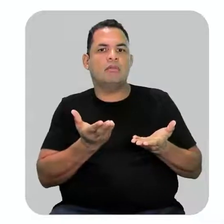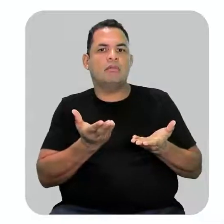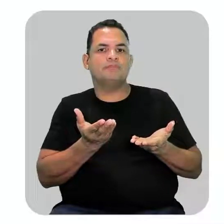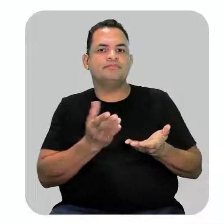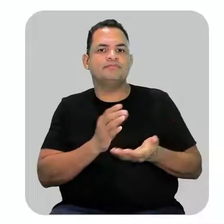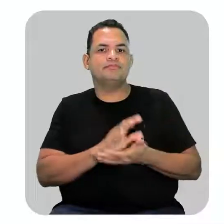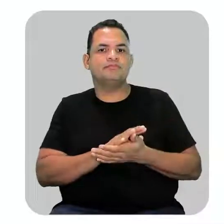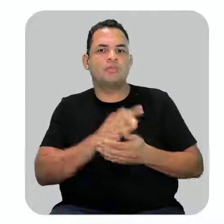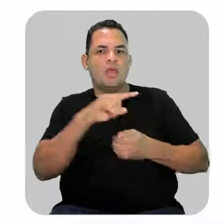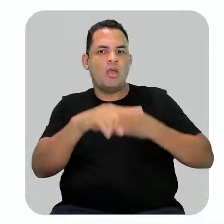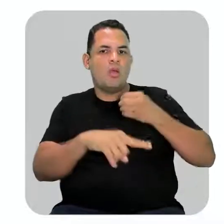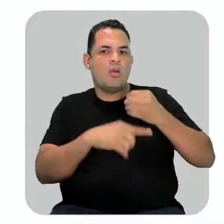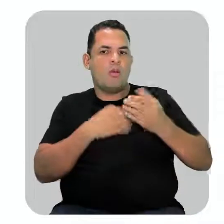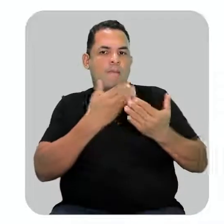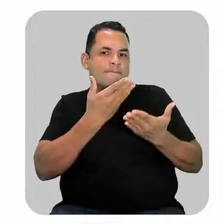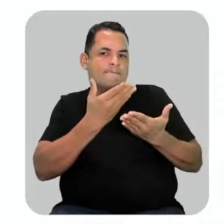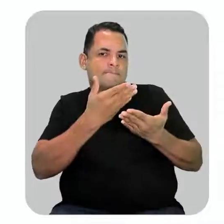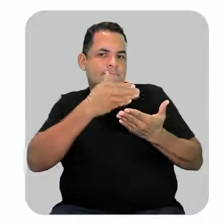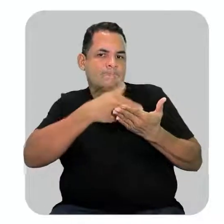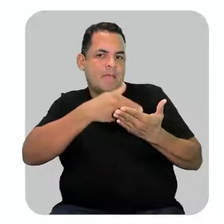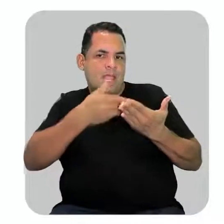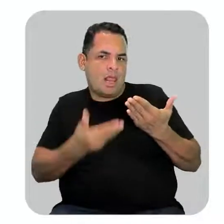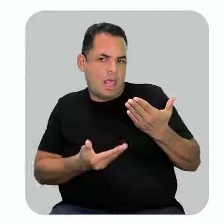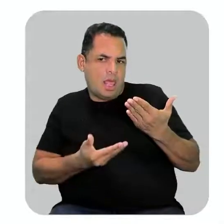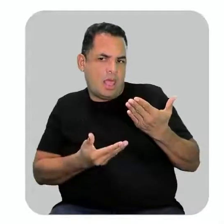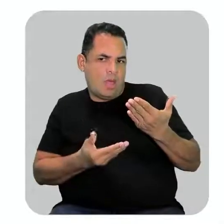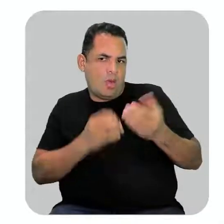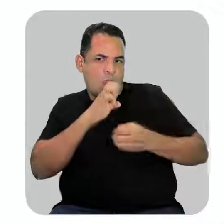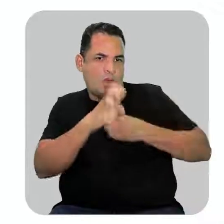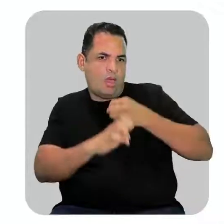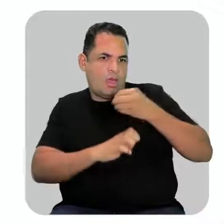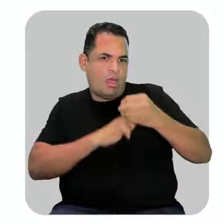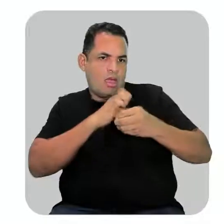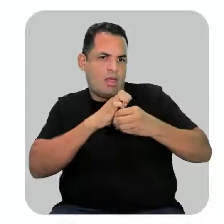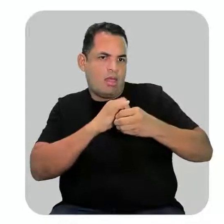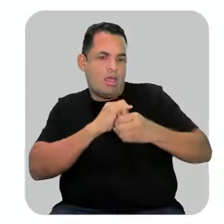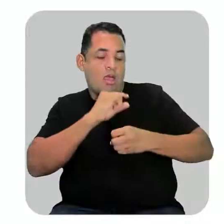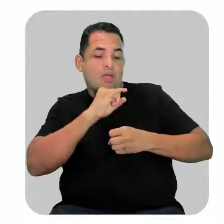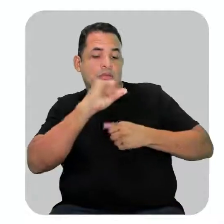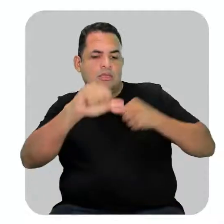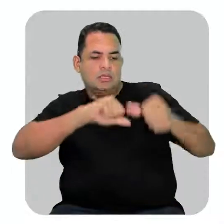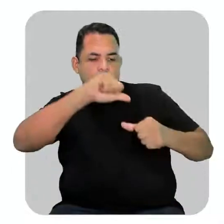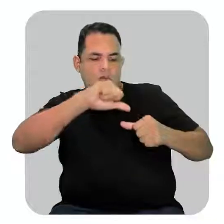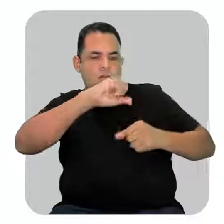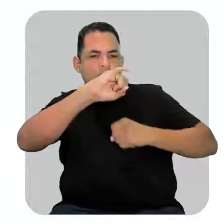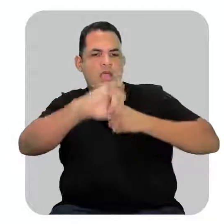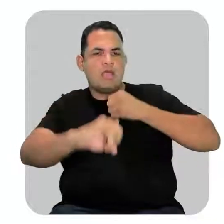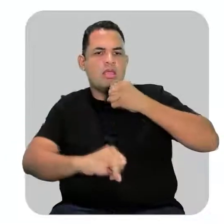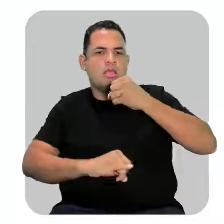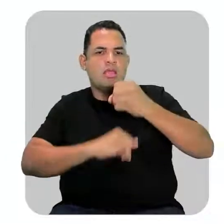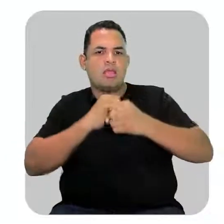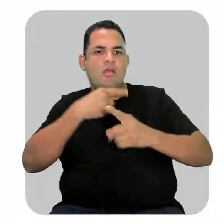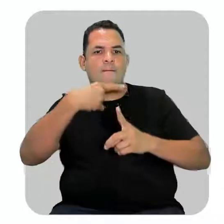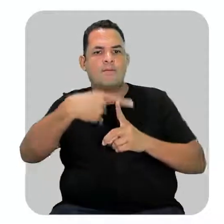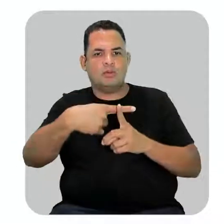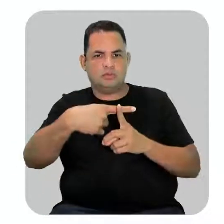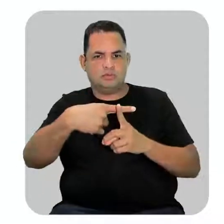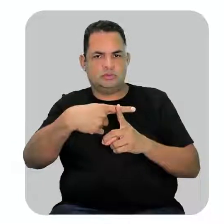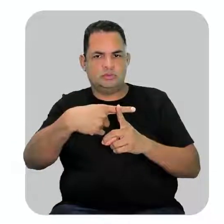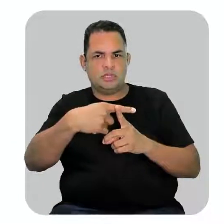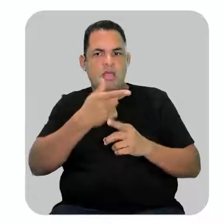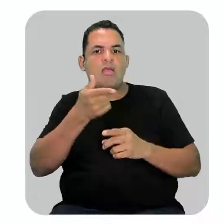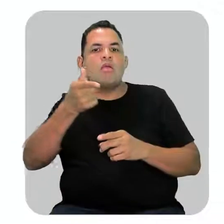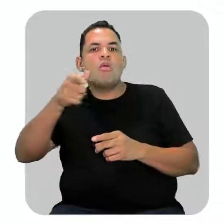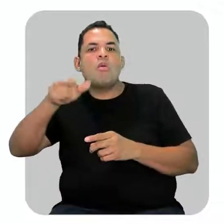o átomo que perdeu o elétron se torna um íon positivo. E o outro átomo, o que ganhou o